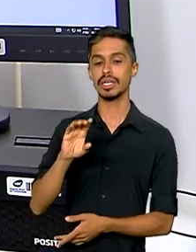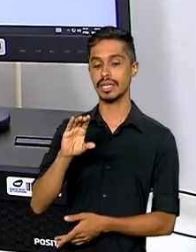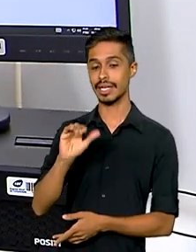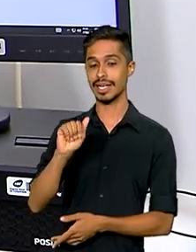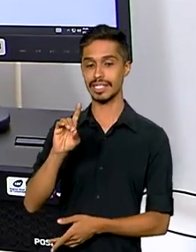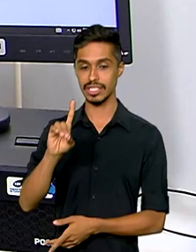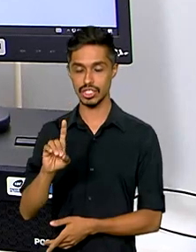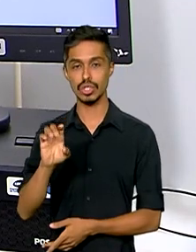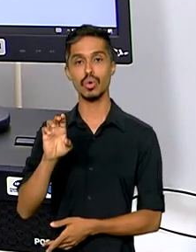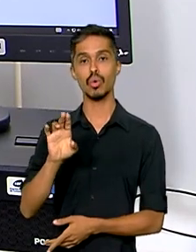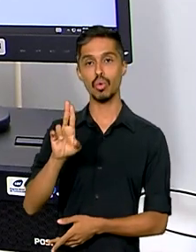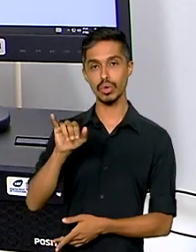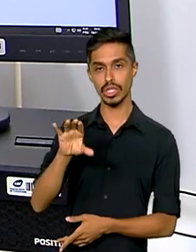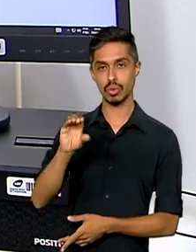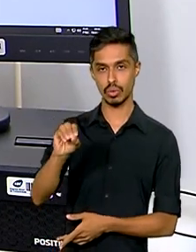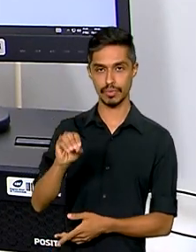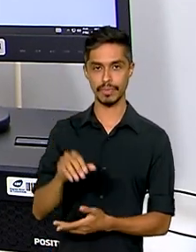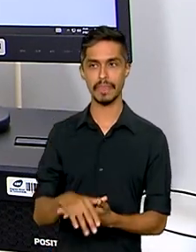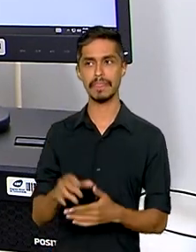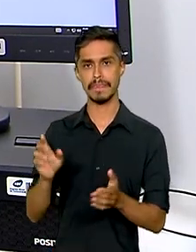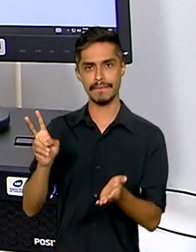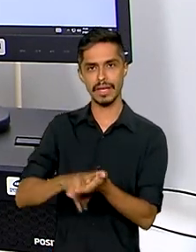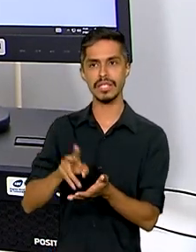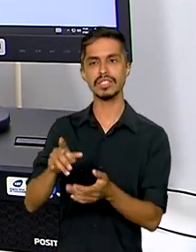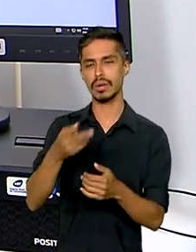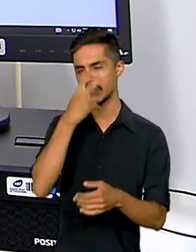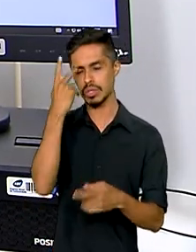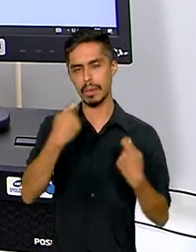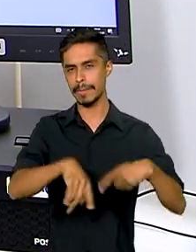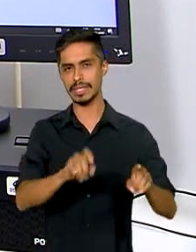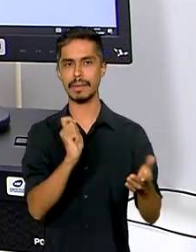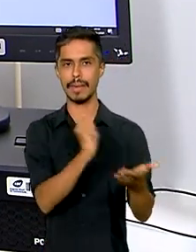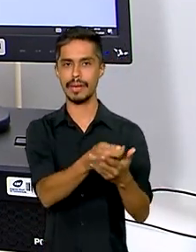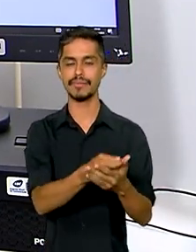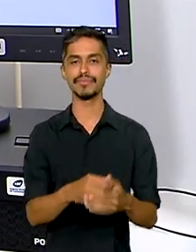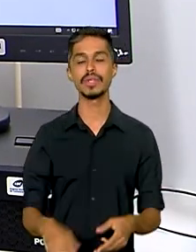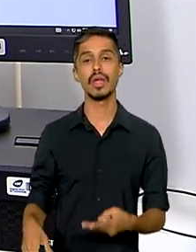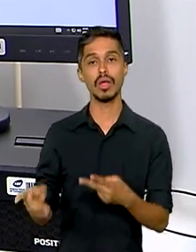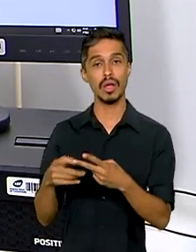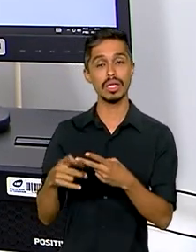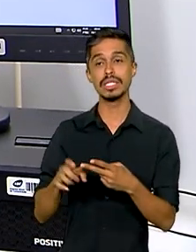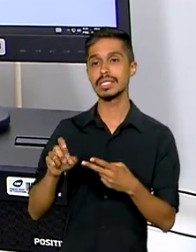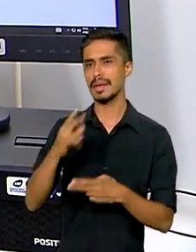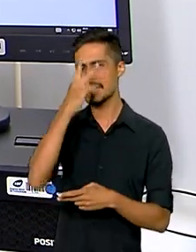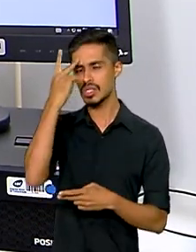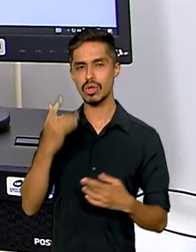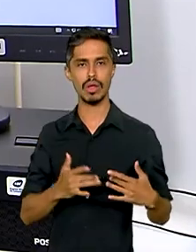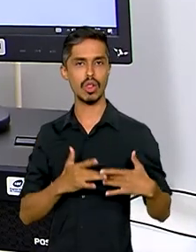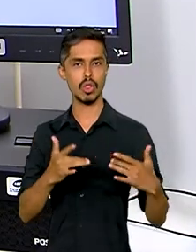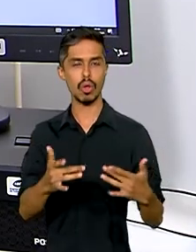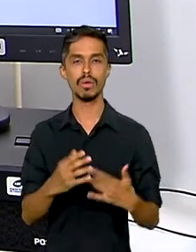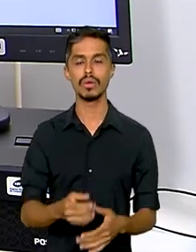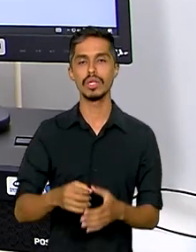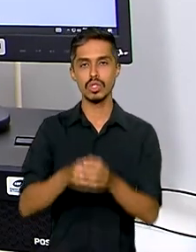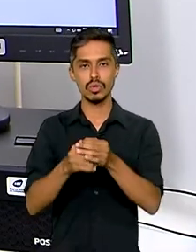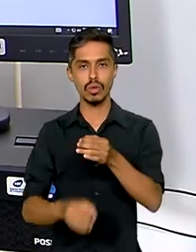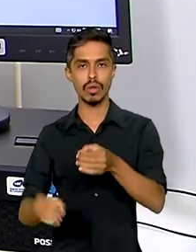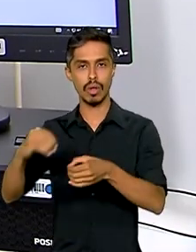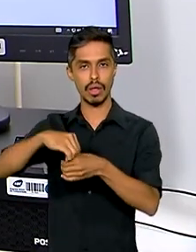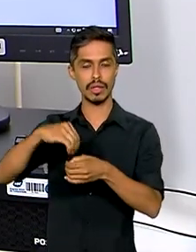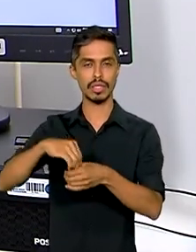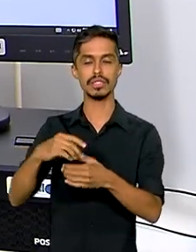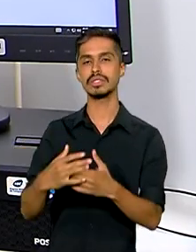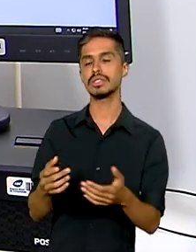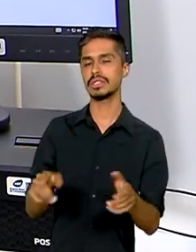único válido, a pessoa está isenta. A segunda é se a pessoa é doador de medula óssea, também está